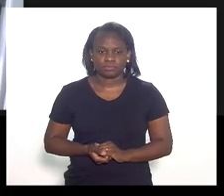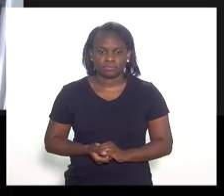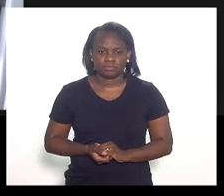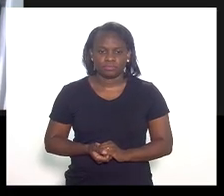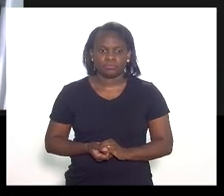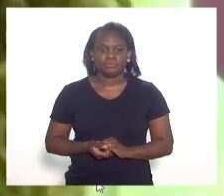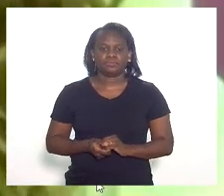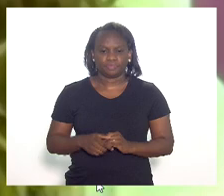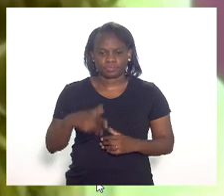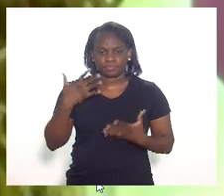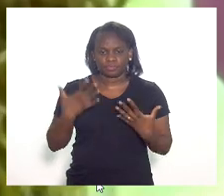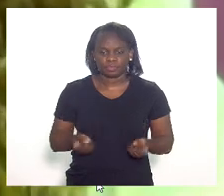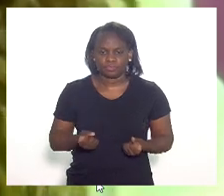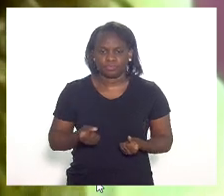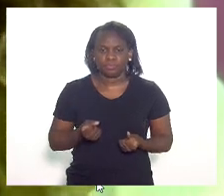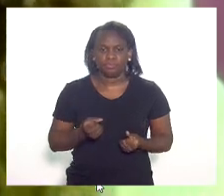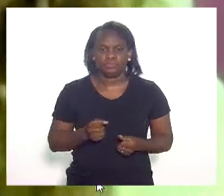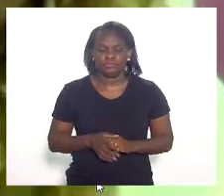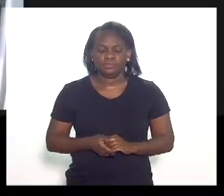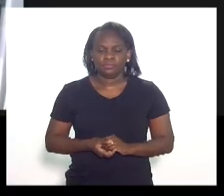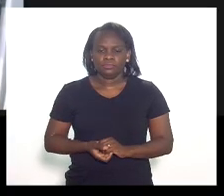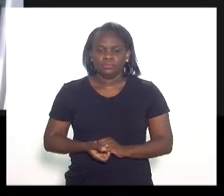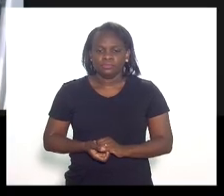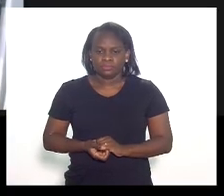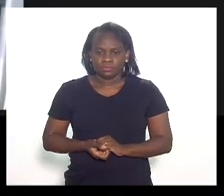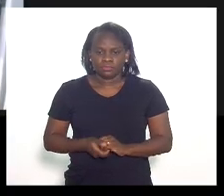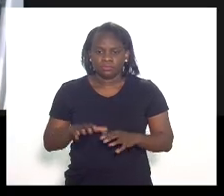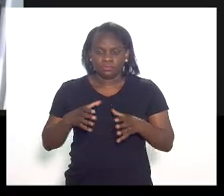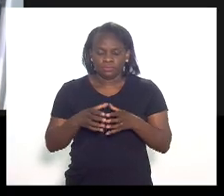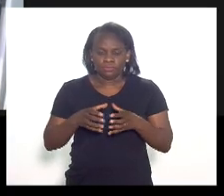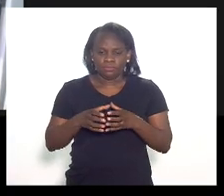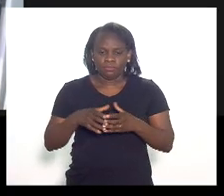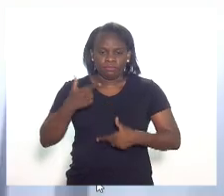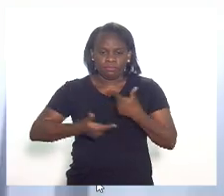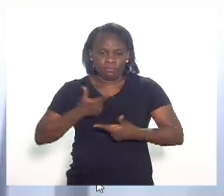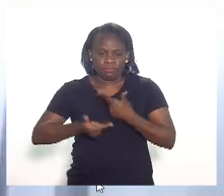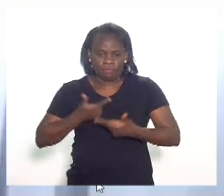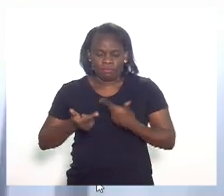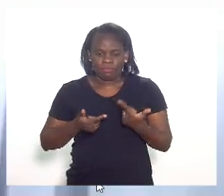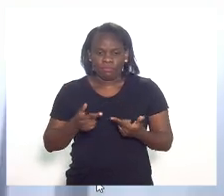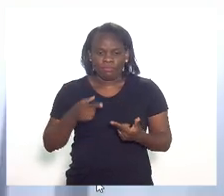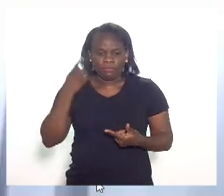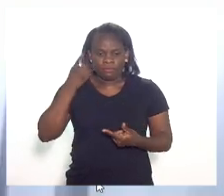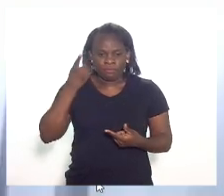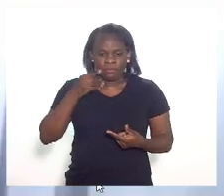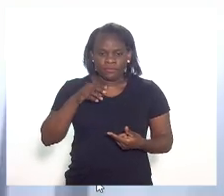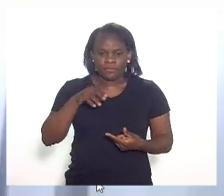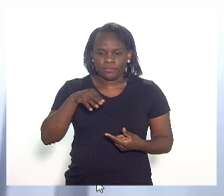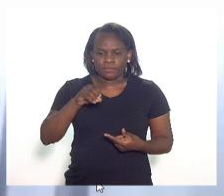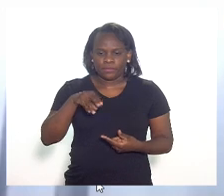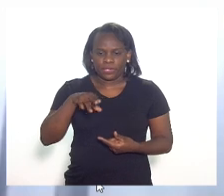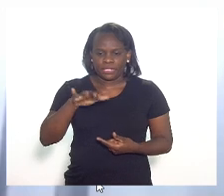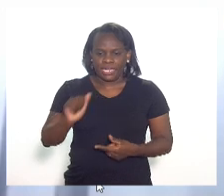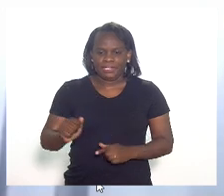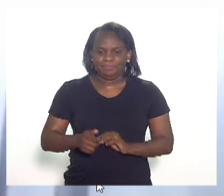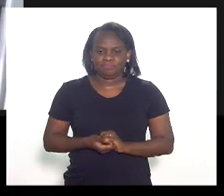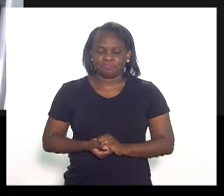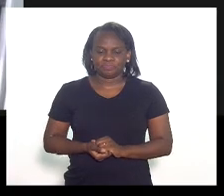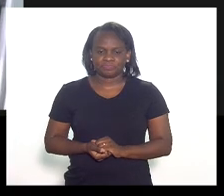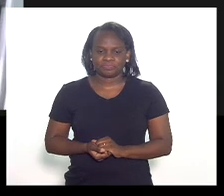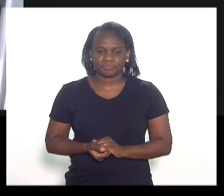Aparecer é favorável, presidenta. Pega a Comissão de Trabalho, deputada Mônica Francisco.